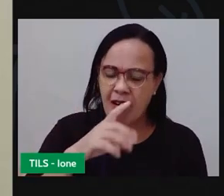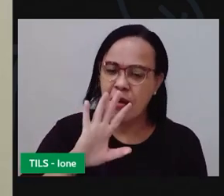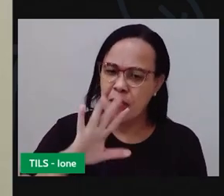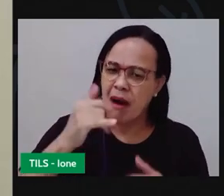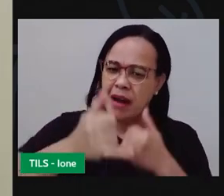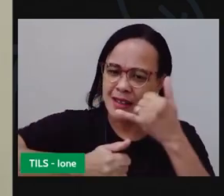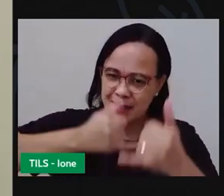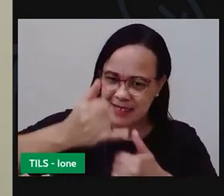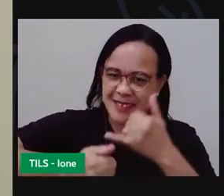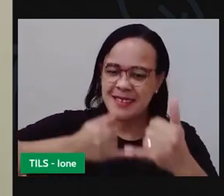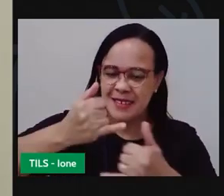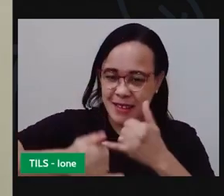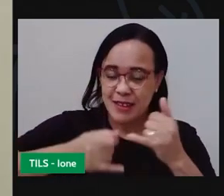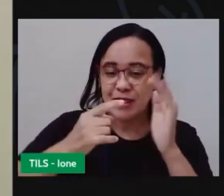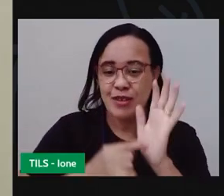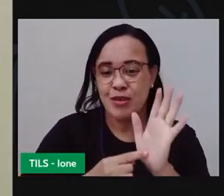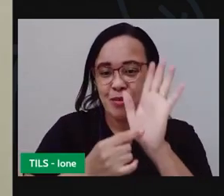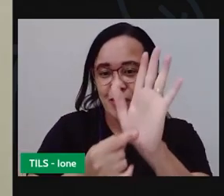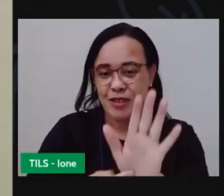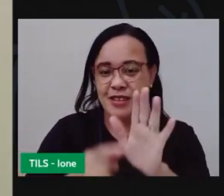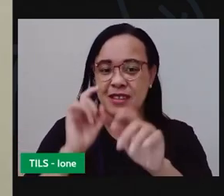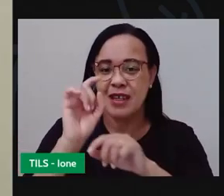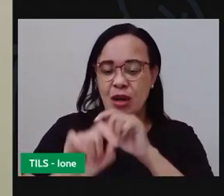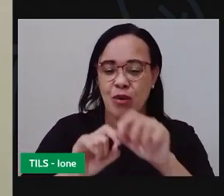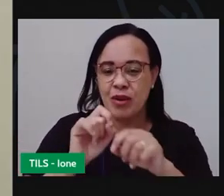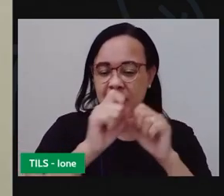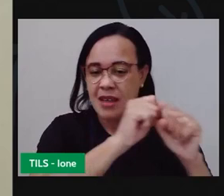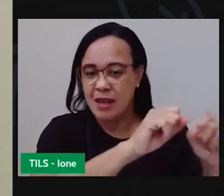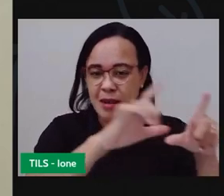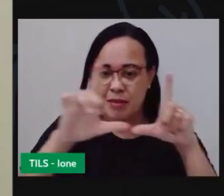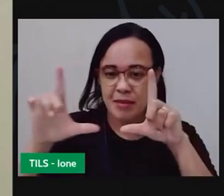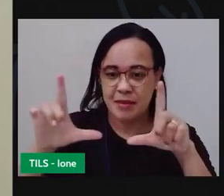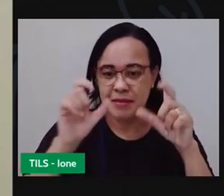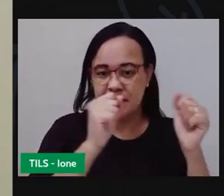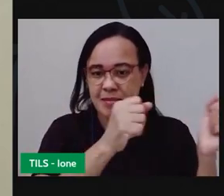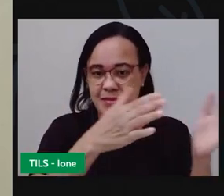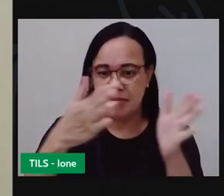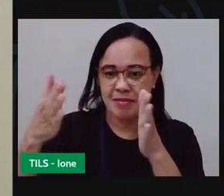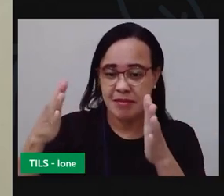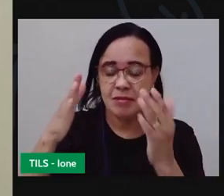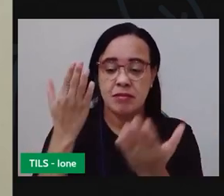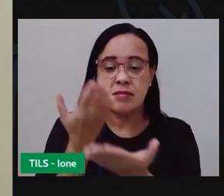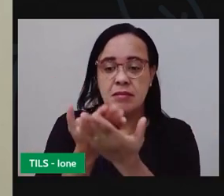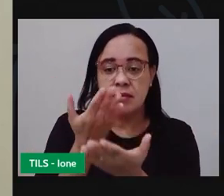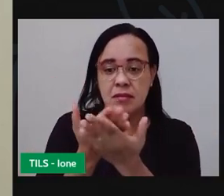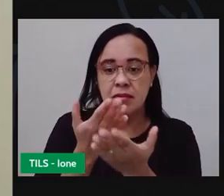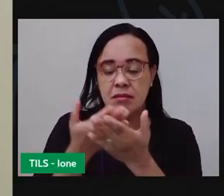Deixa eu mostrar para vocês a apresentação que eu preparei para a aula de hoje.